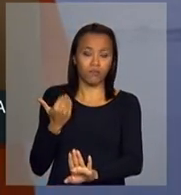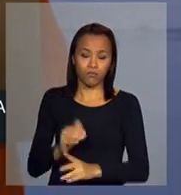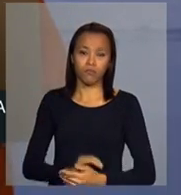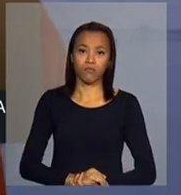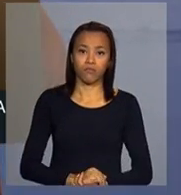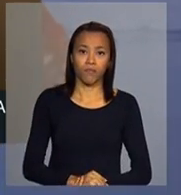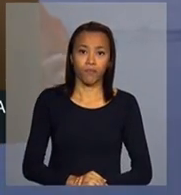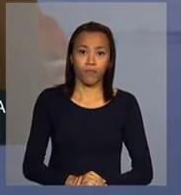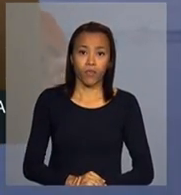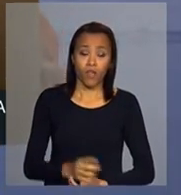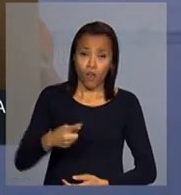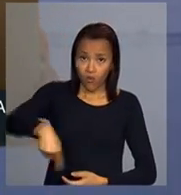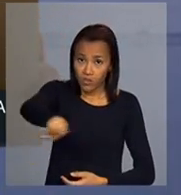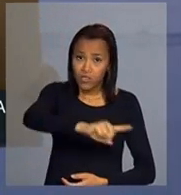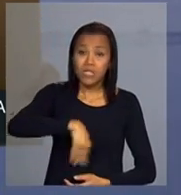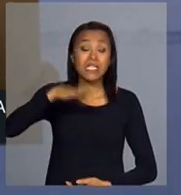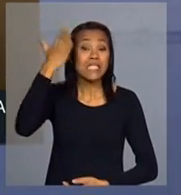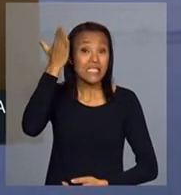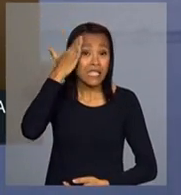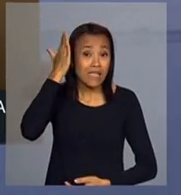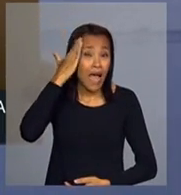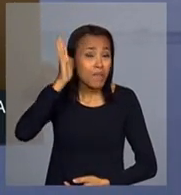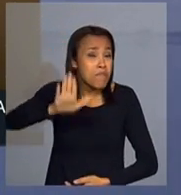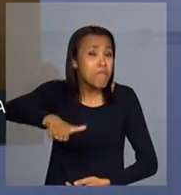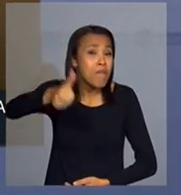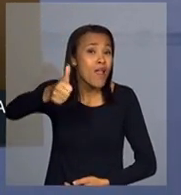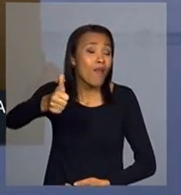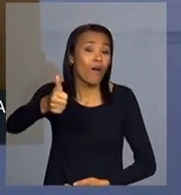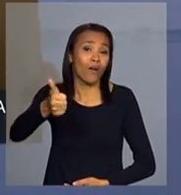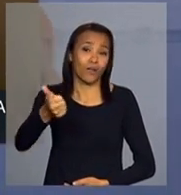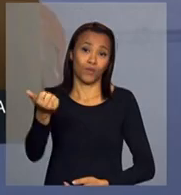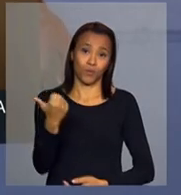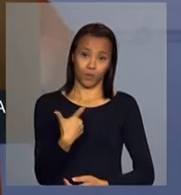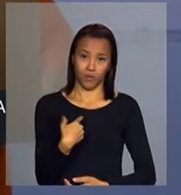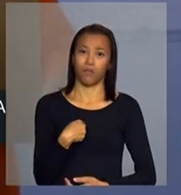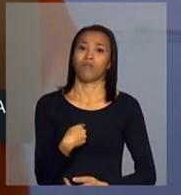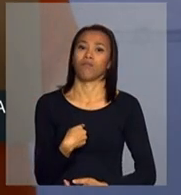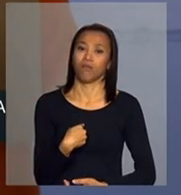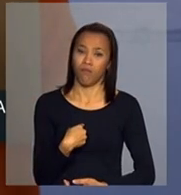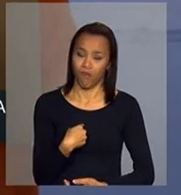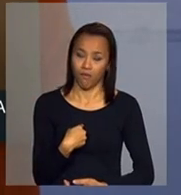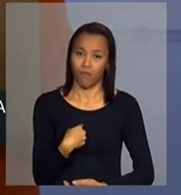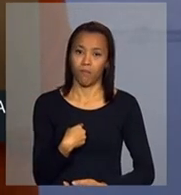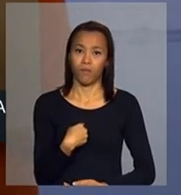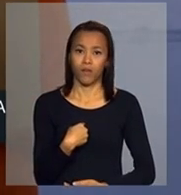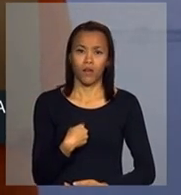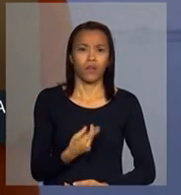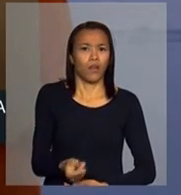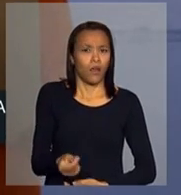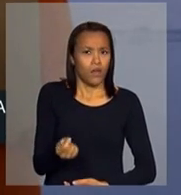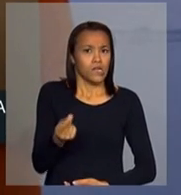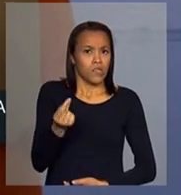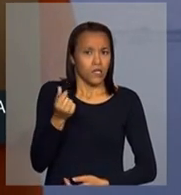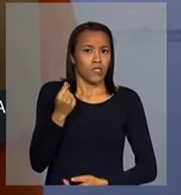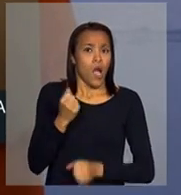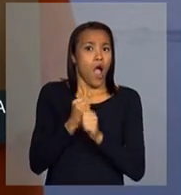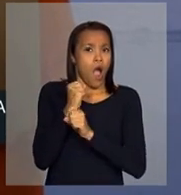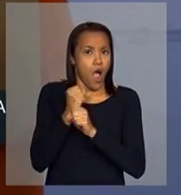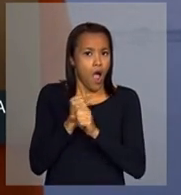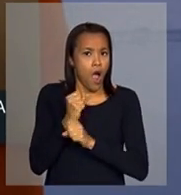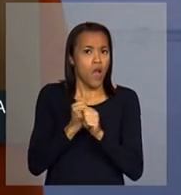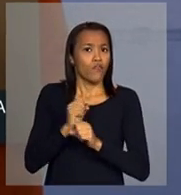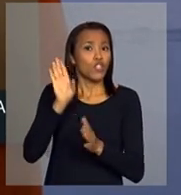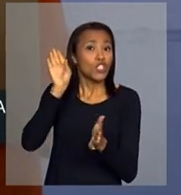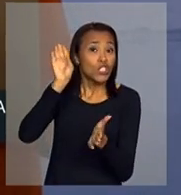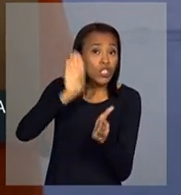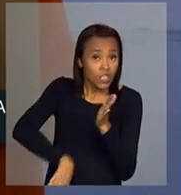Vocês sabem muito melhor do que eu que durante muito tempo negaram ao